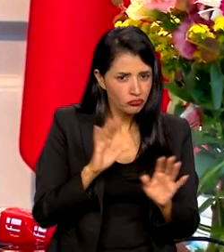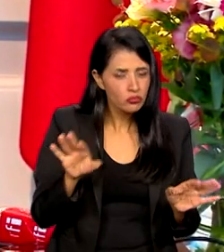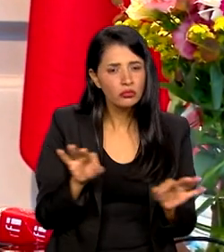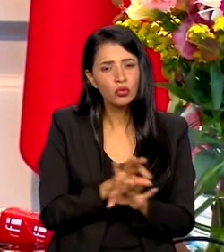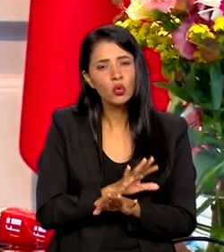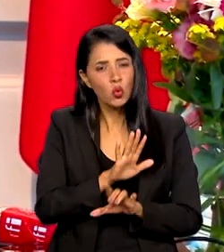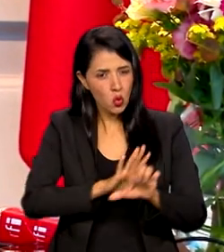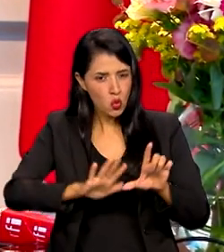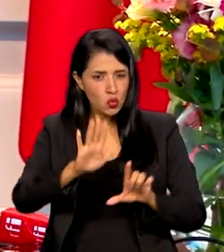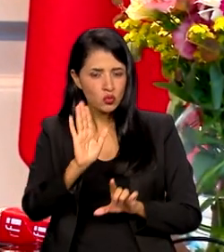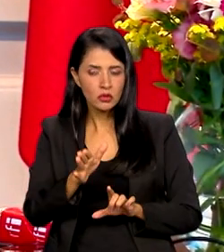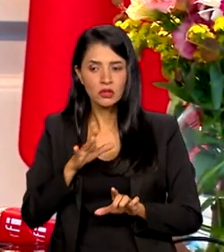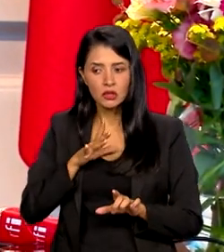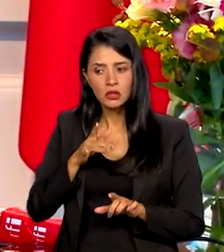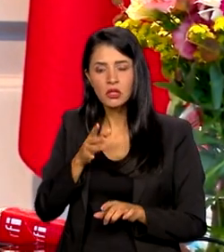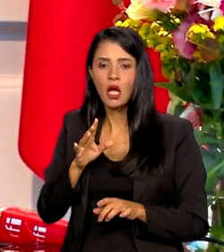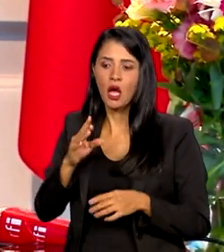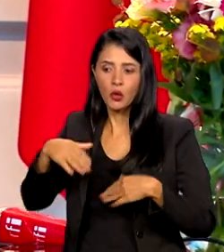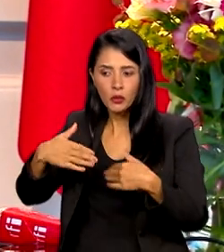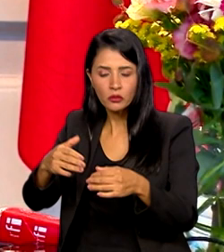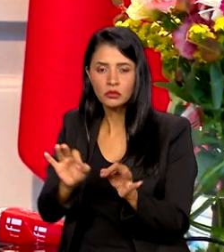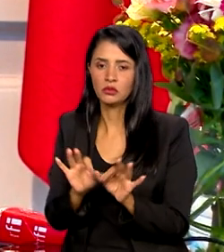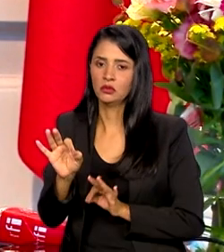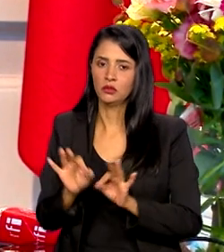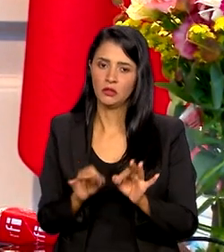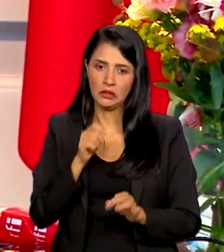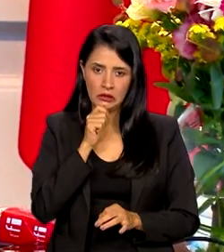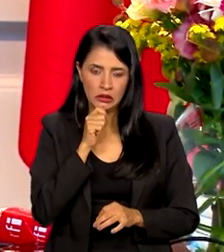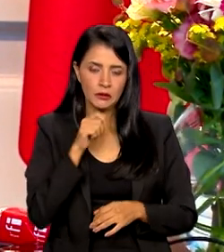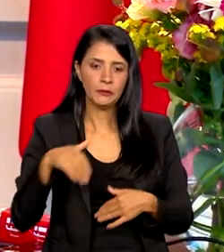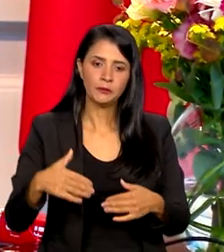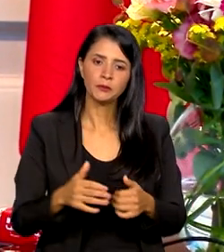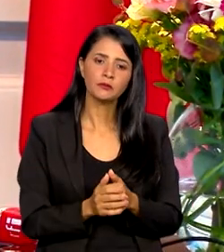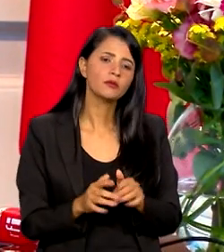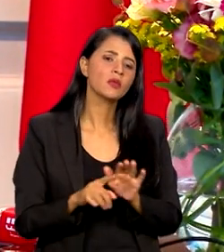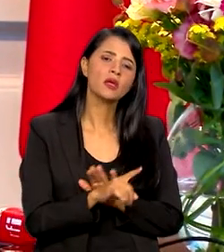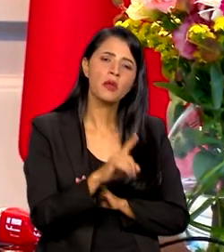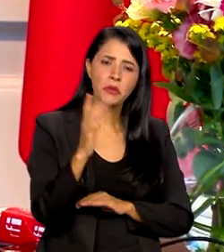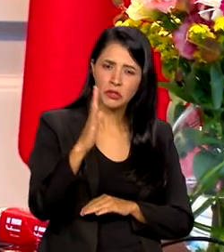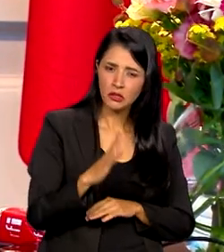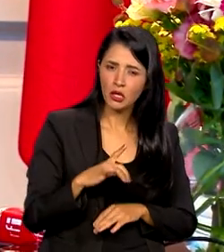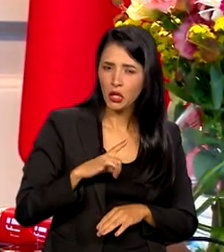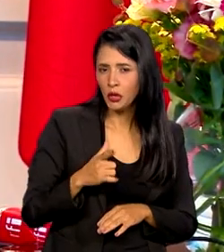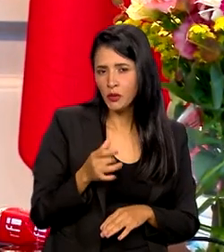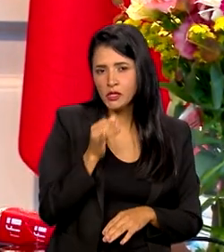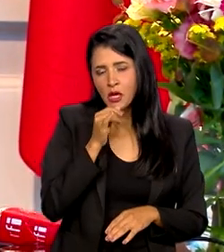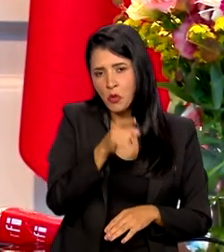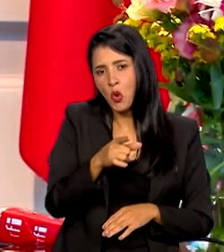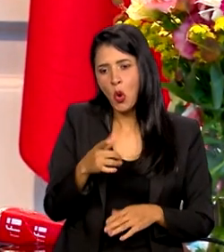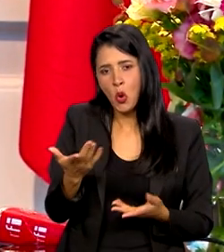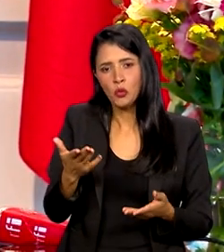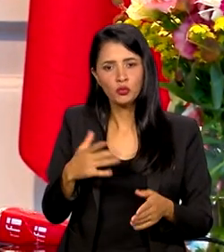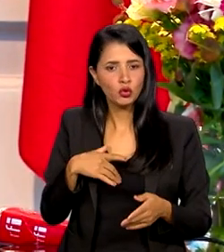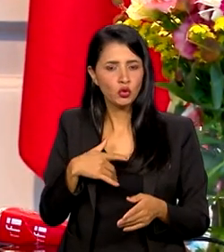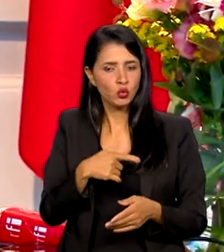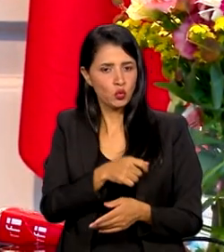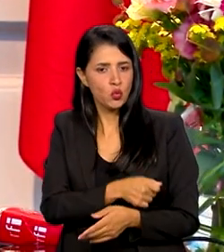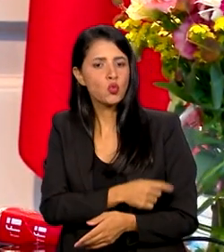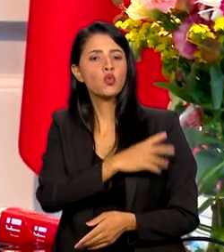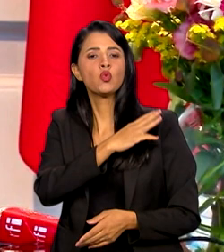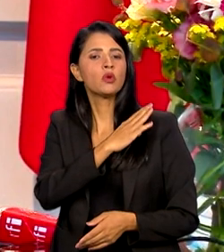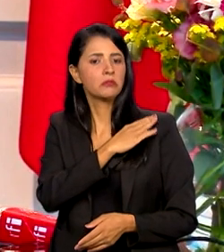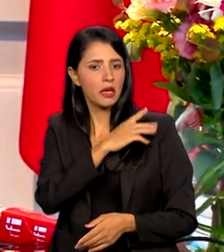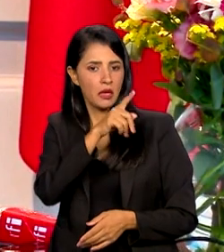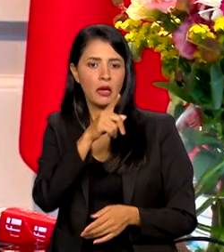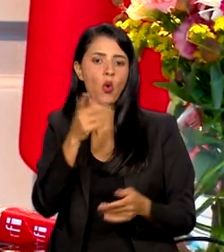em andamento, né? E se elimina, então, a etapa que o brasileiro hoje que está aqui e quer validar o seu grau de ensino, ele precisa ir até uma